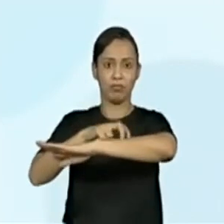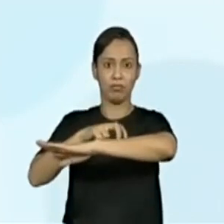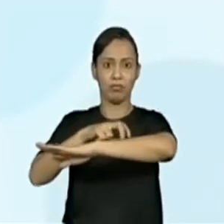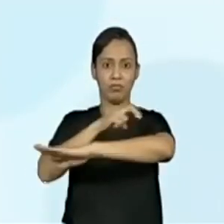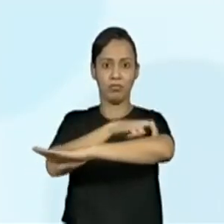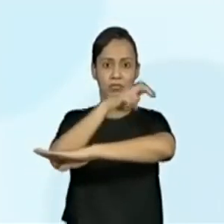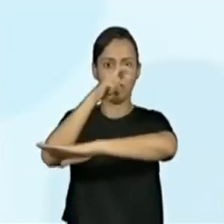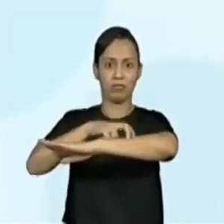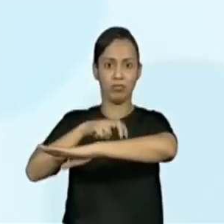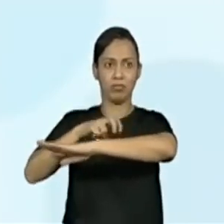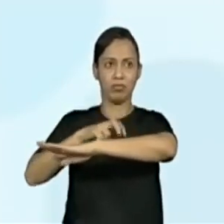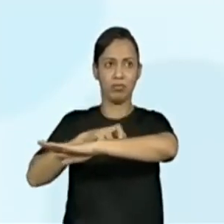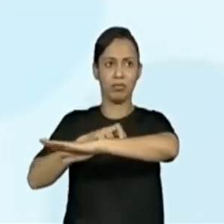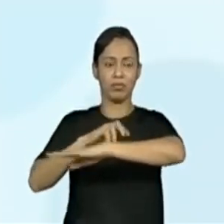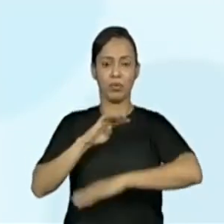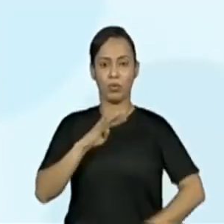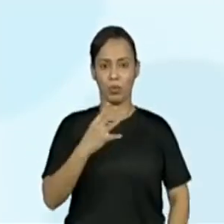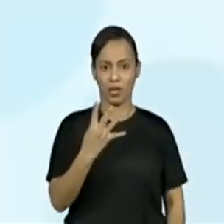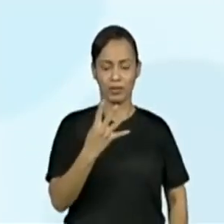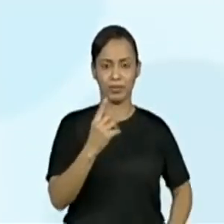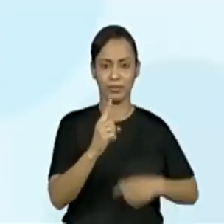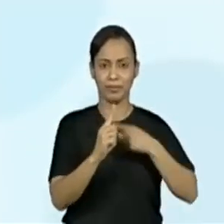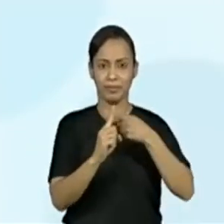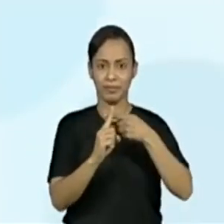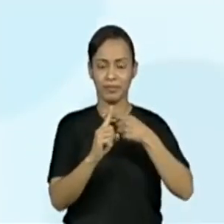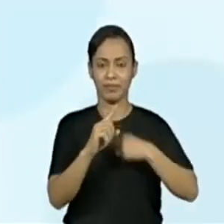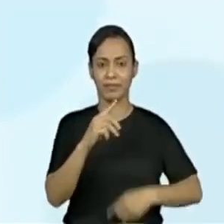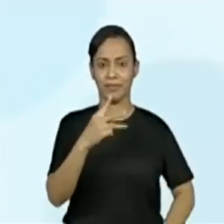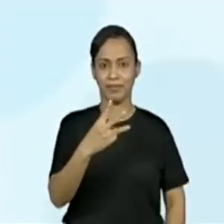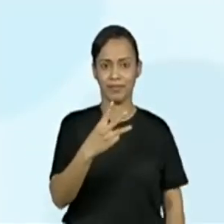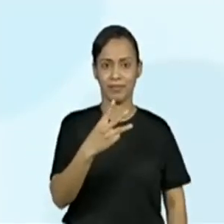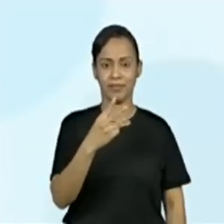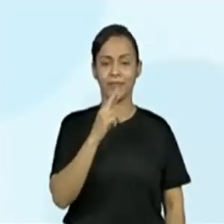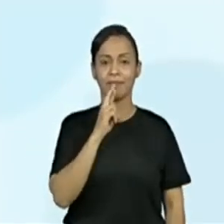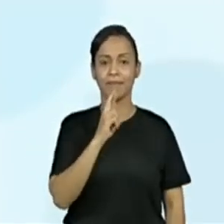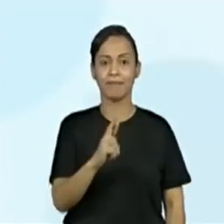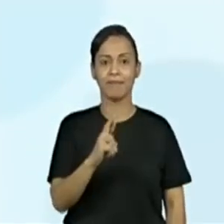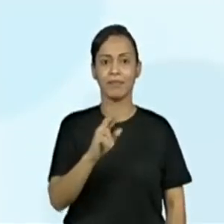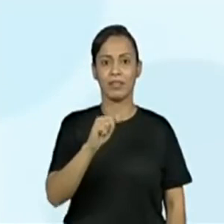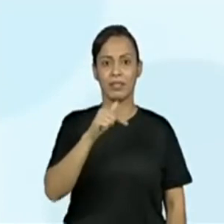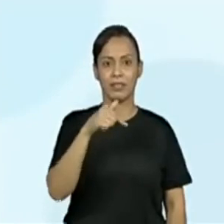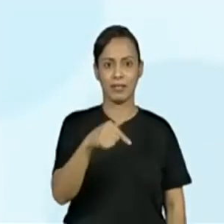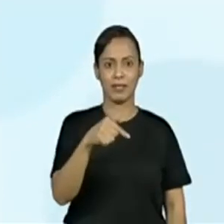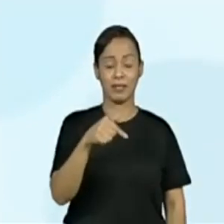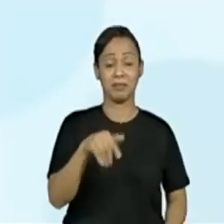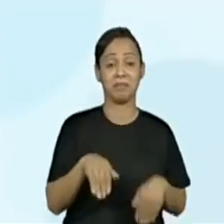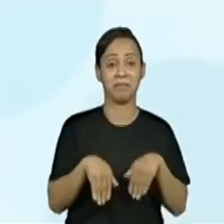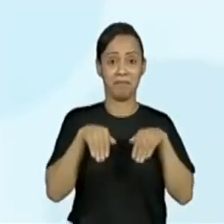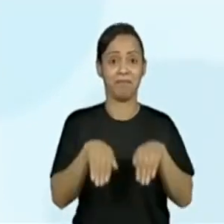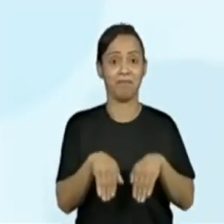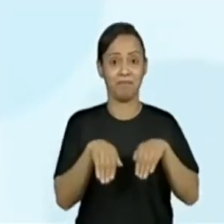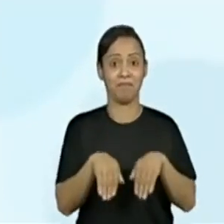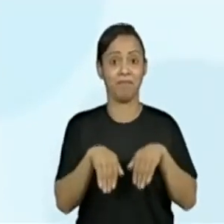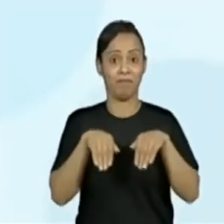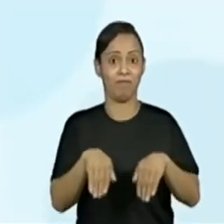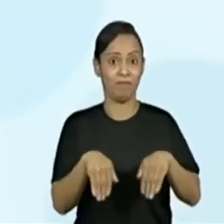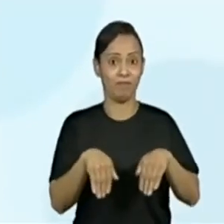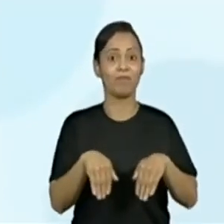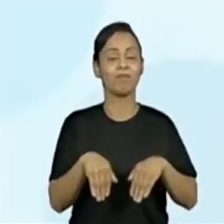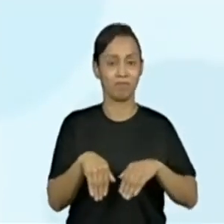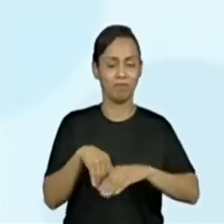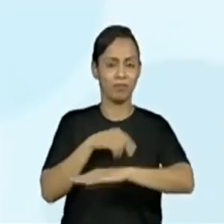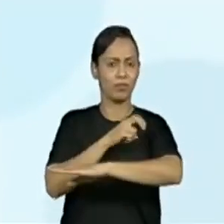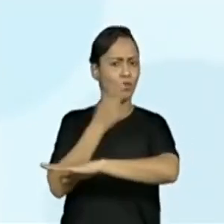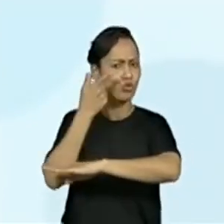Olha, esse salto foi maior que o anterior, não é? Foi sim. Esse canguru é maior mesmo. Vamos vê-lo